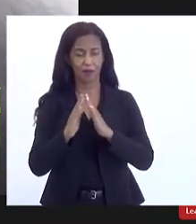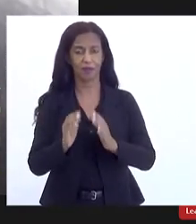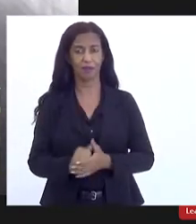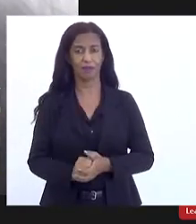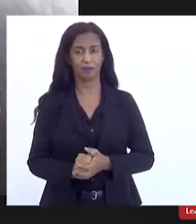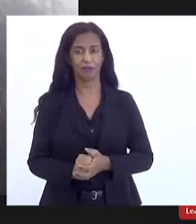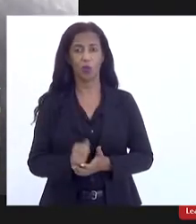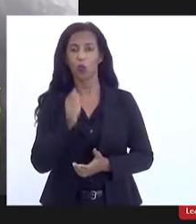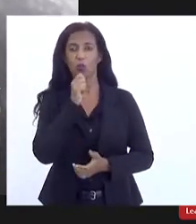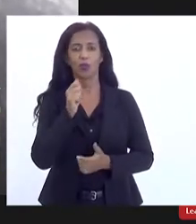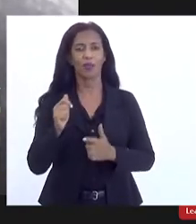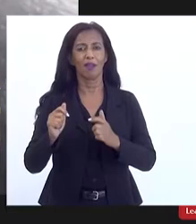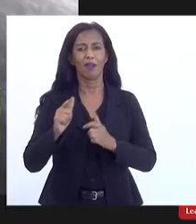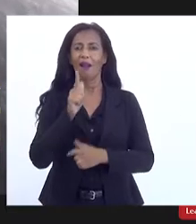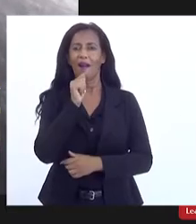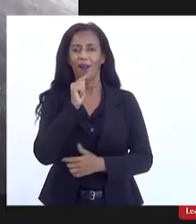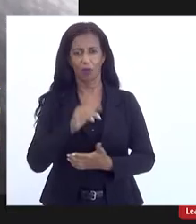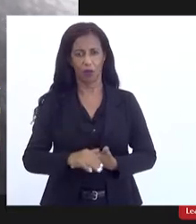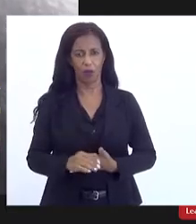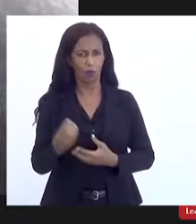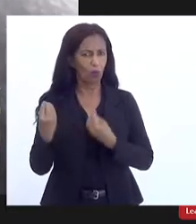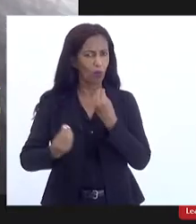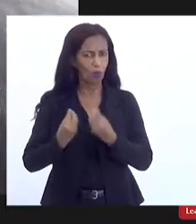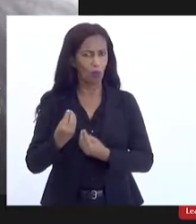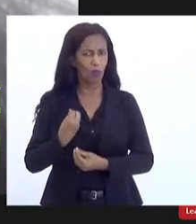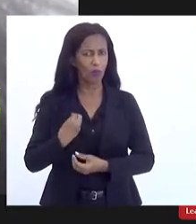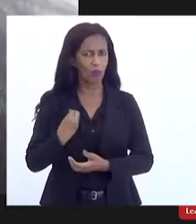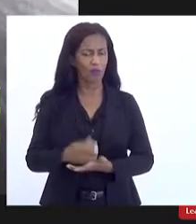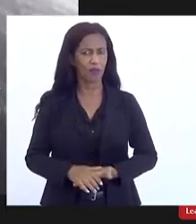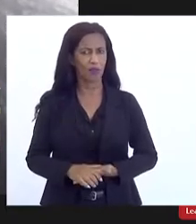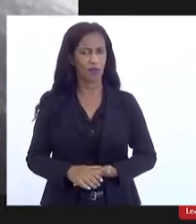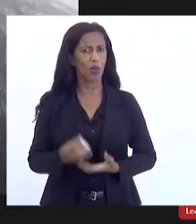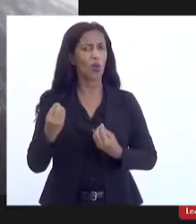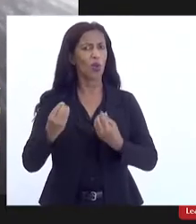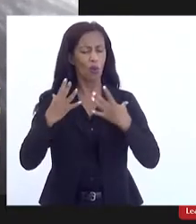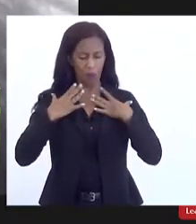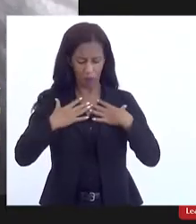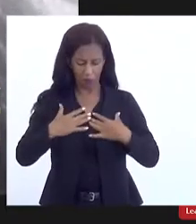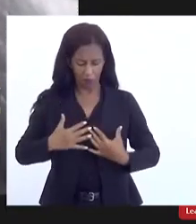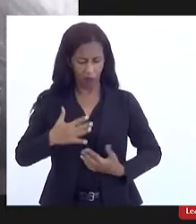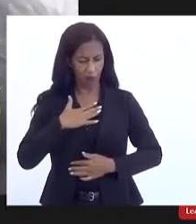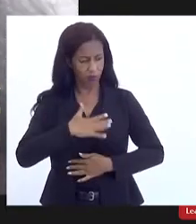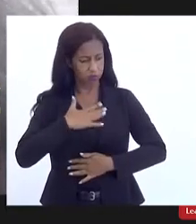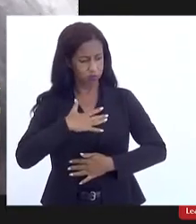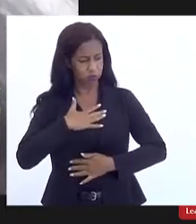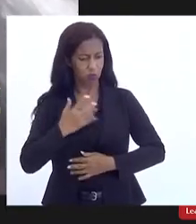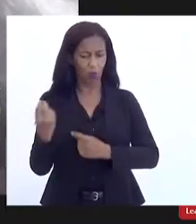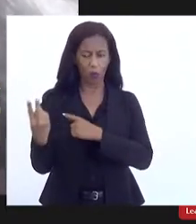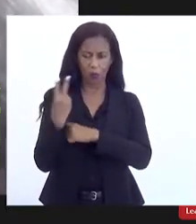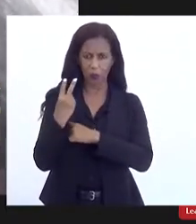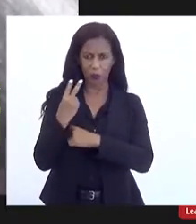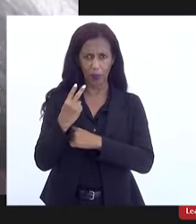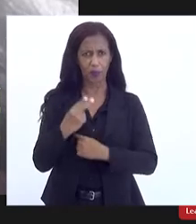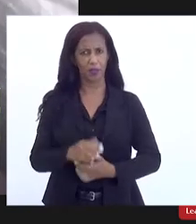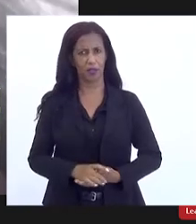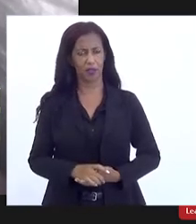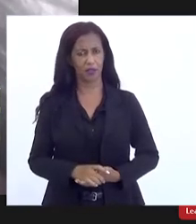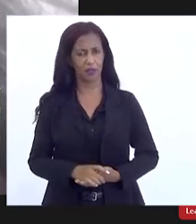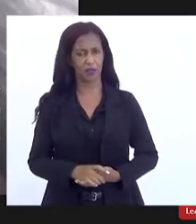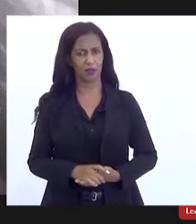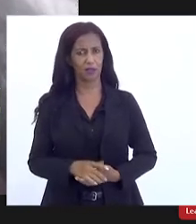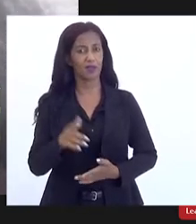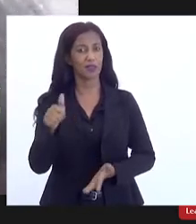sem água como que ela vive como que ela faz a sua higienização como ela se protege e isso vai